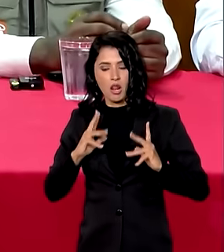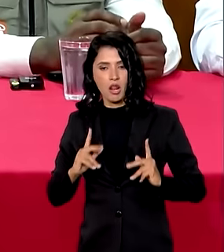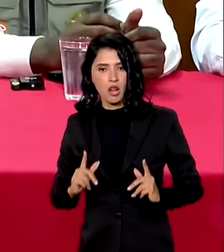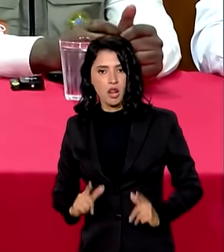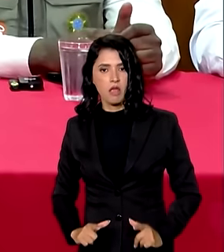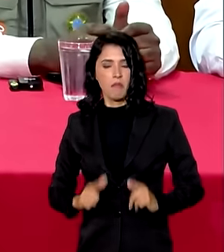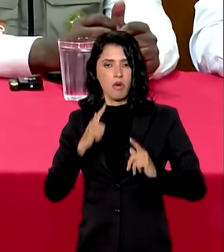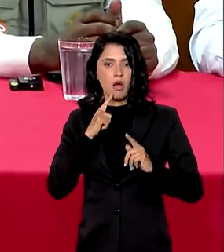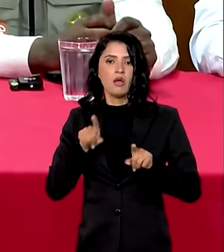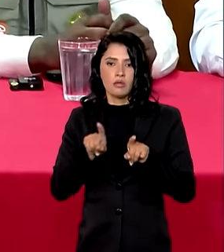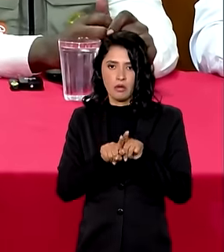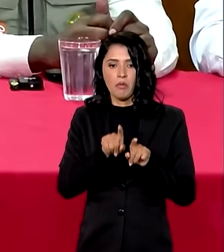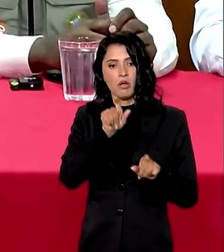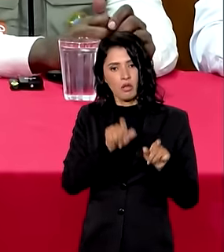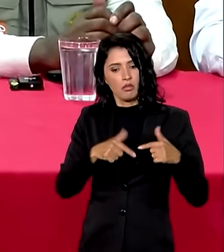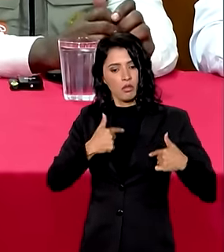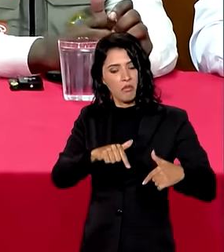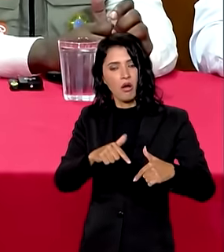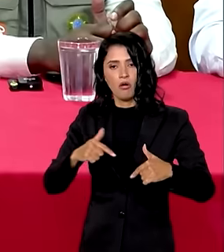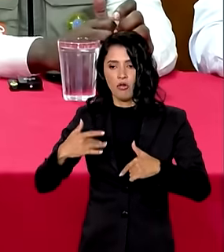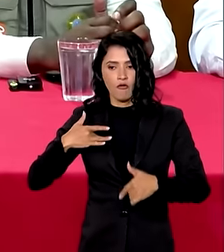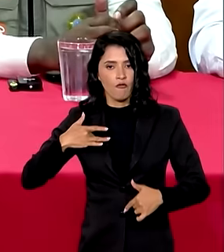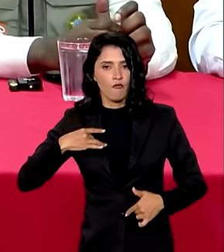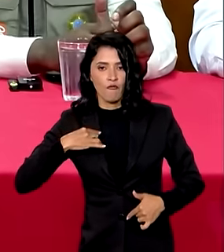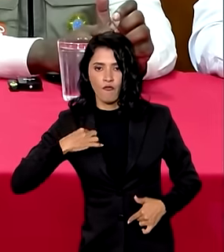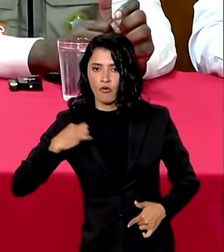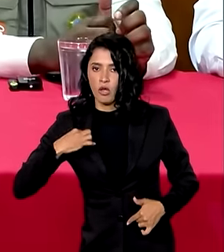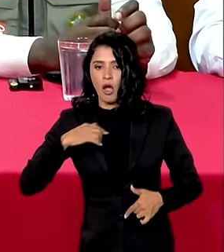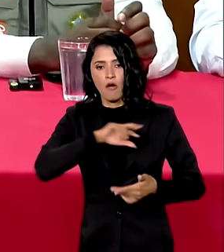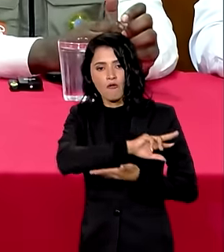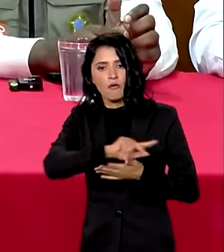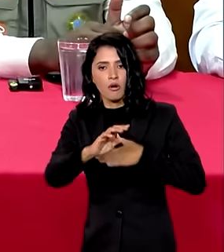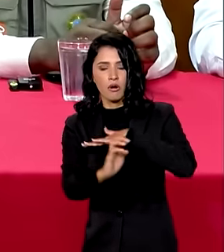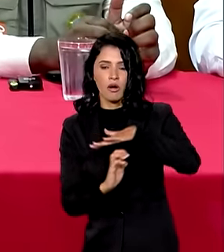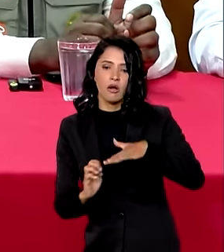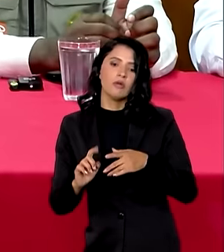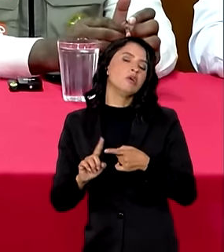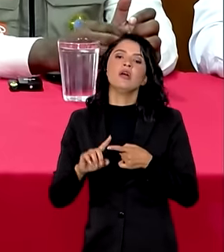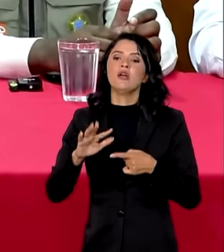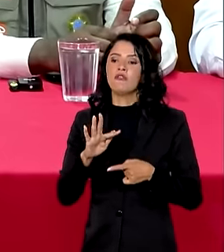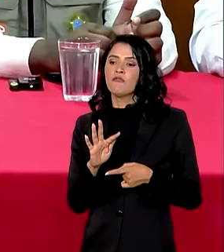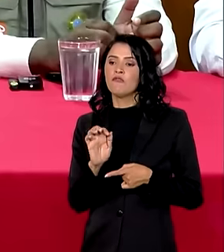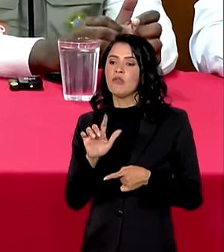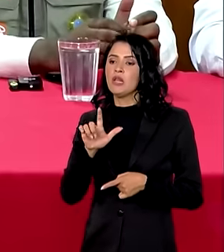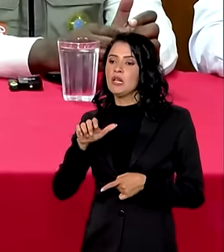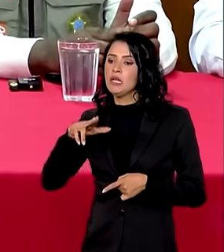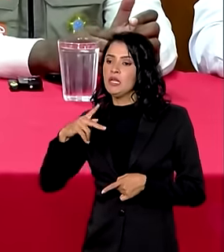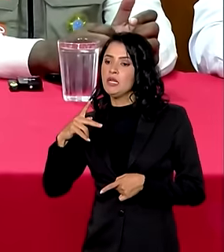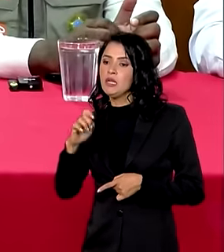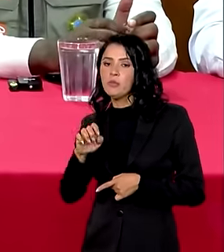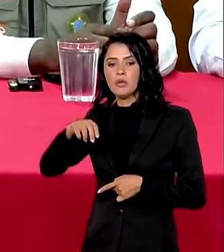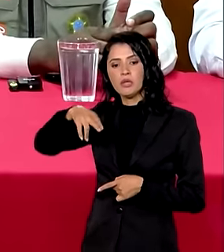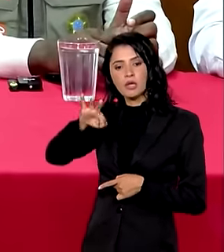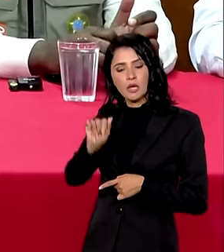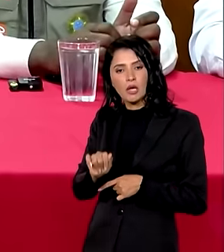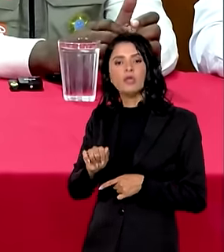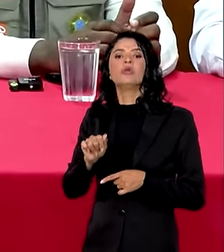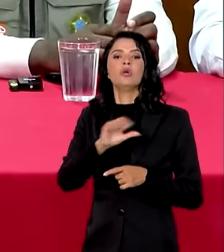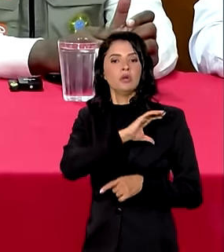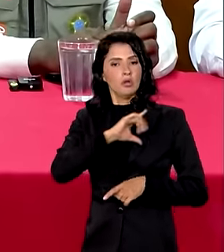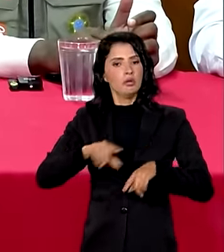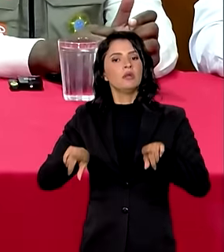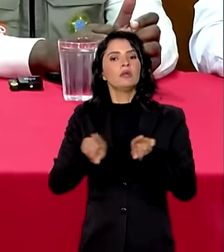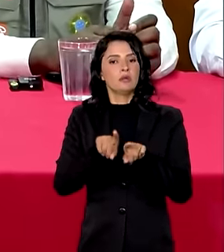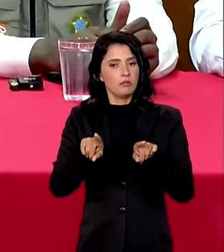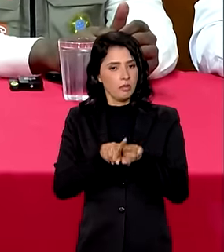trabalho de voluntariado, envolvendo vários empresários, entre eles o Felipe Neto, coordenado pela primeira-dama Janja, que